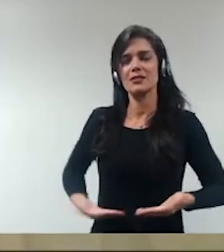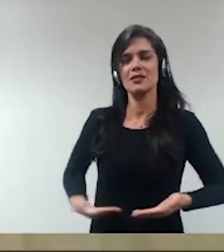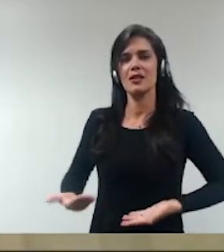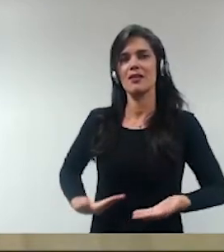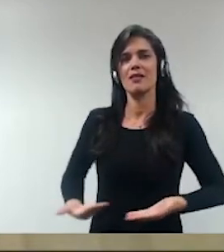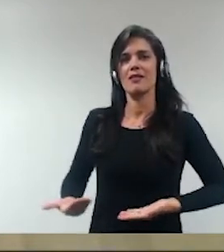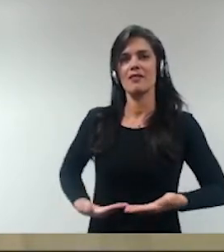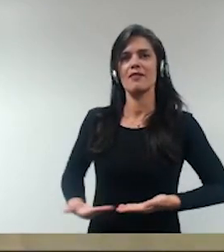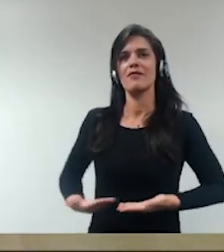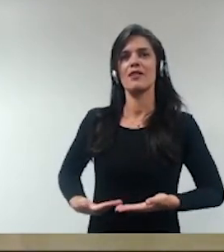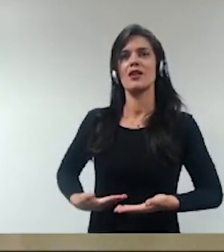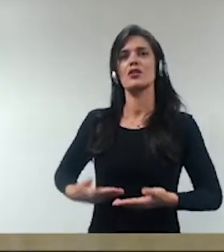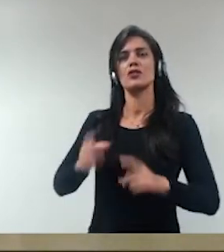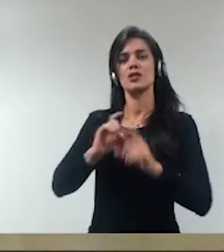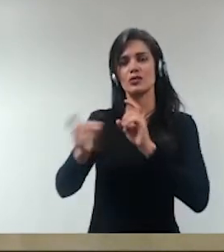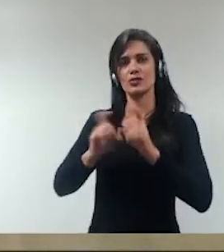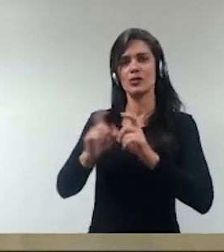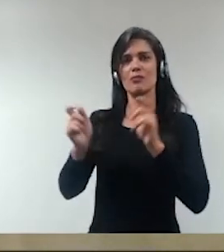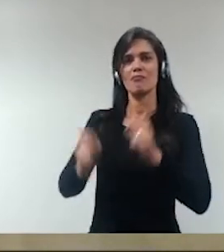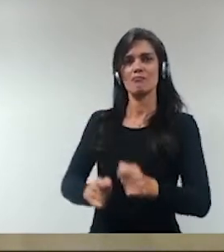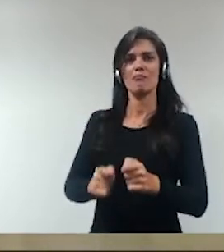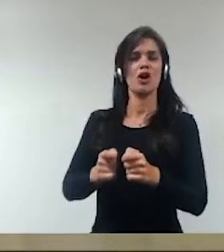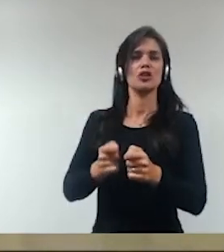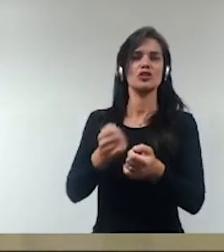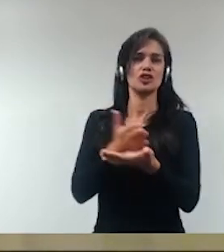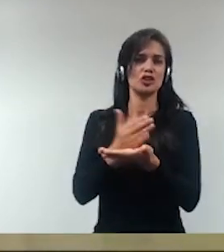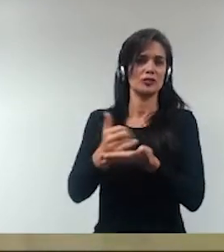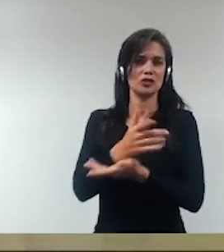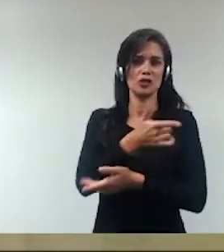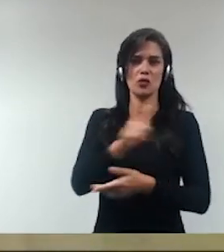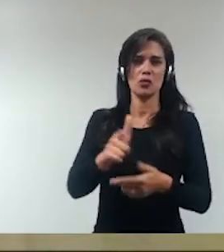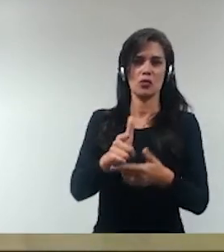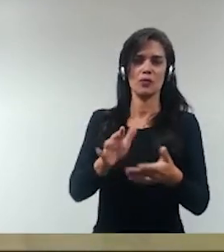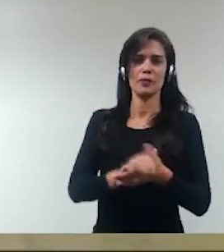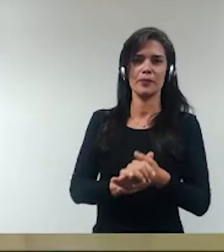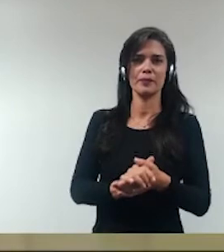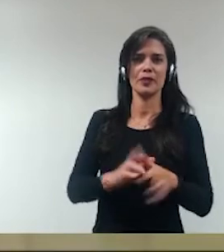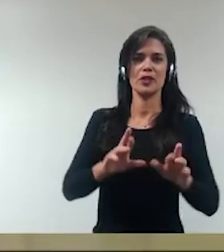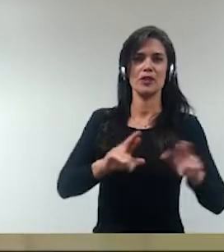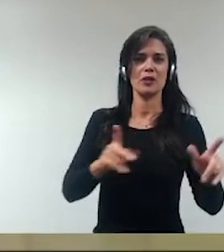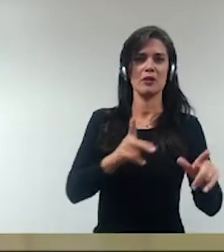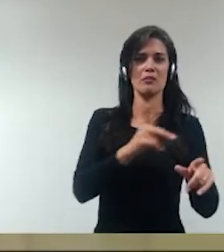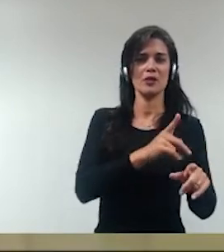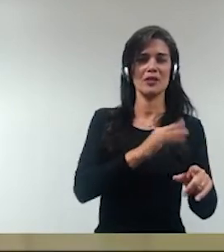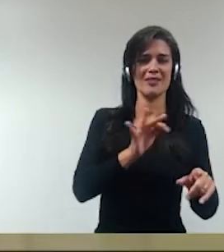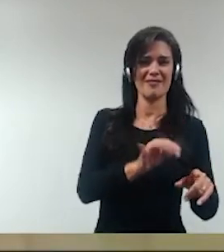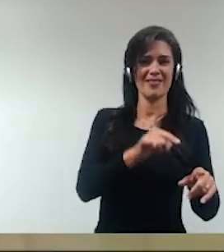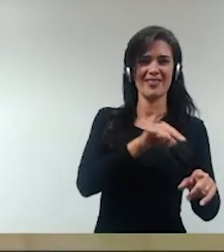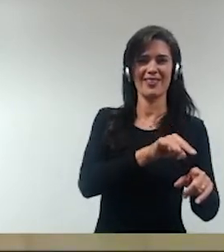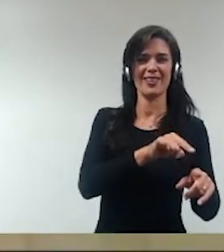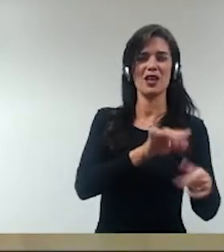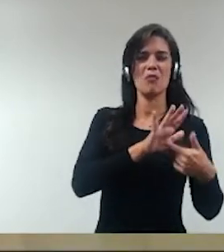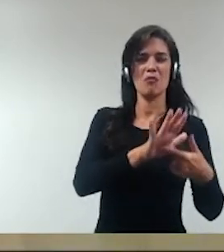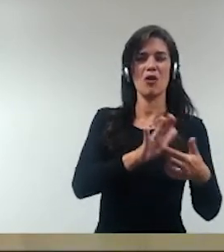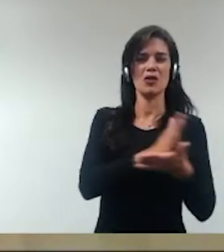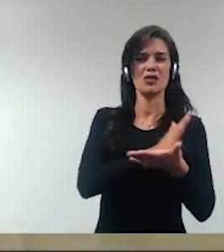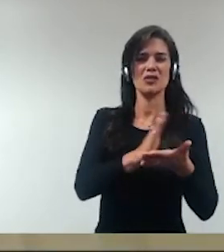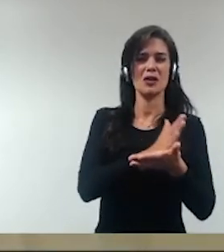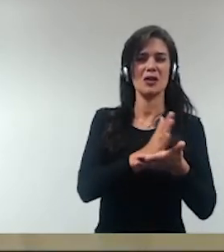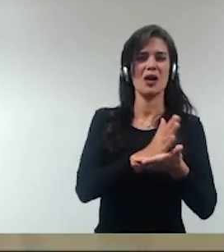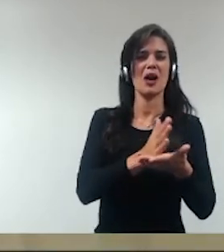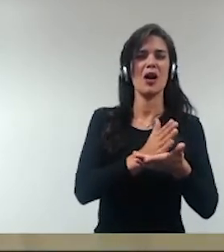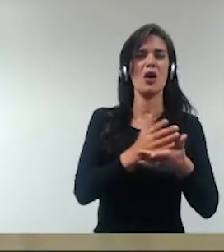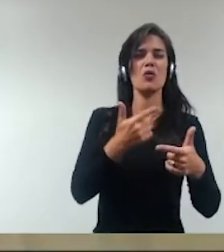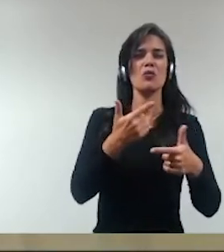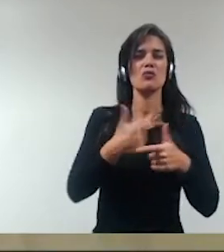que nós estamos vendo aí na mídia, né, diferentes operações da Polícia Federal envolvendo desvios praticados exatamente